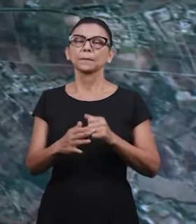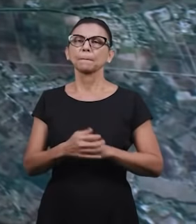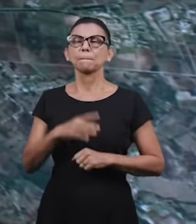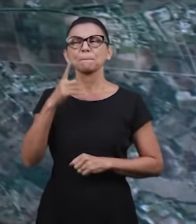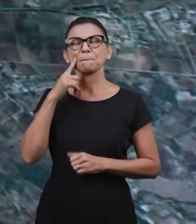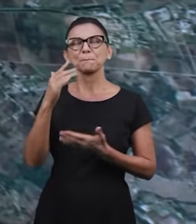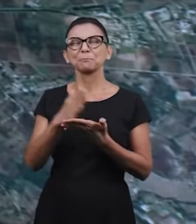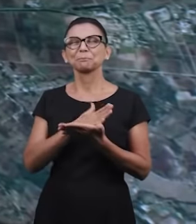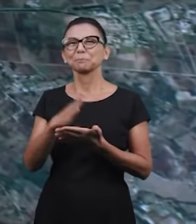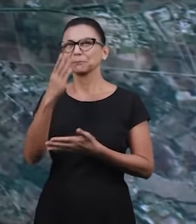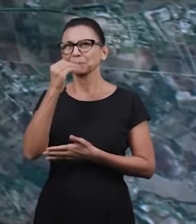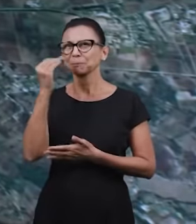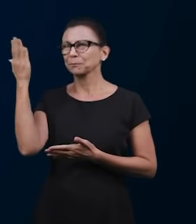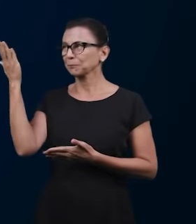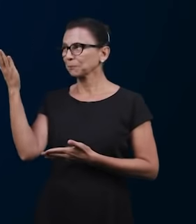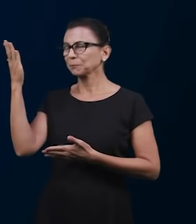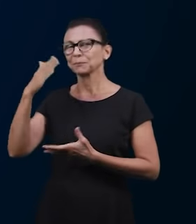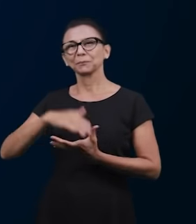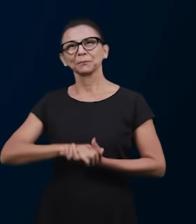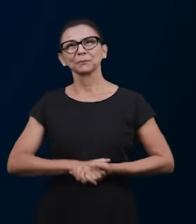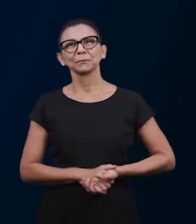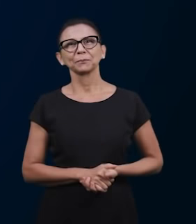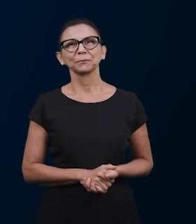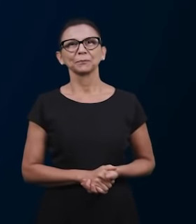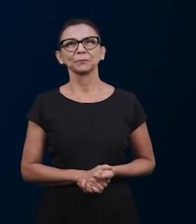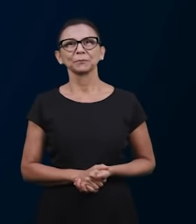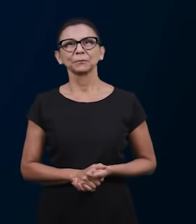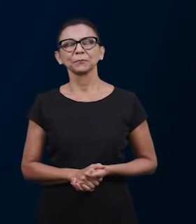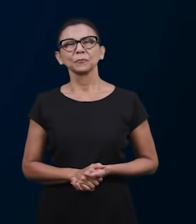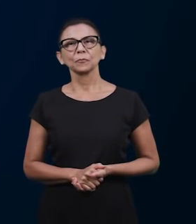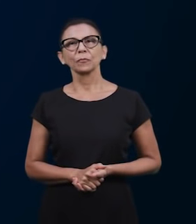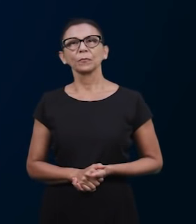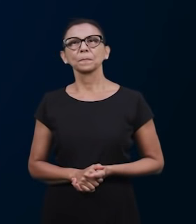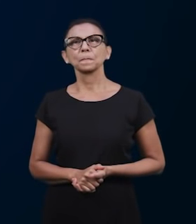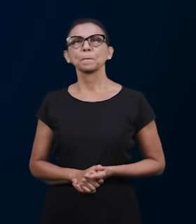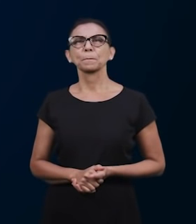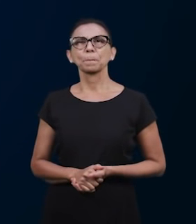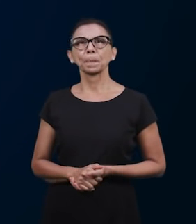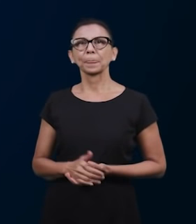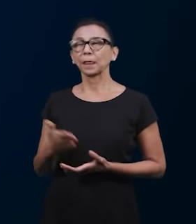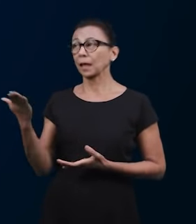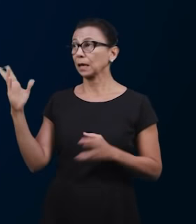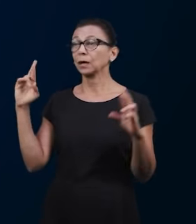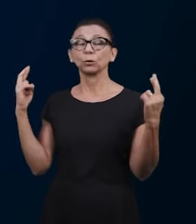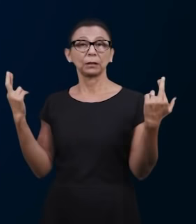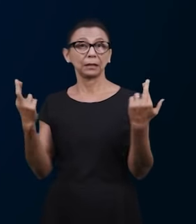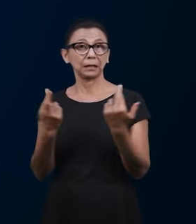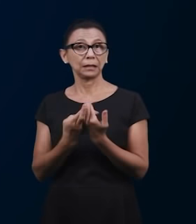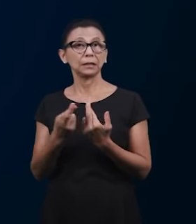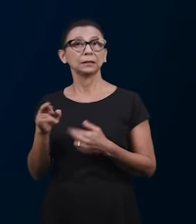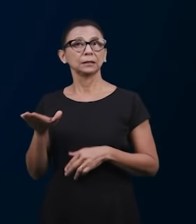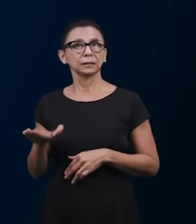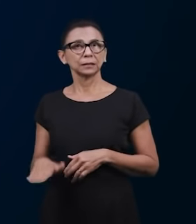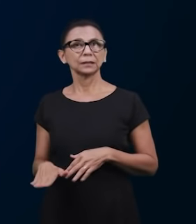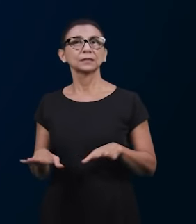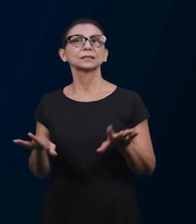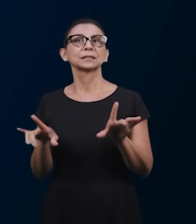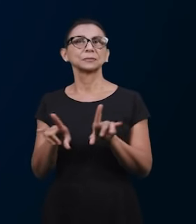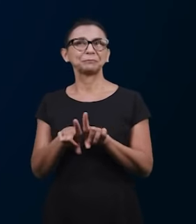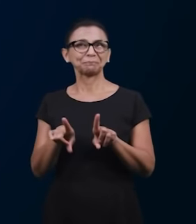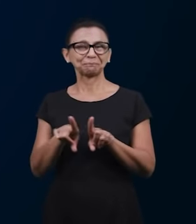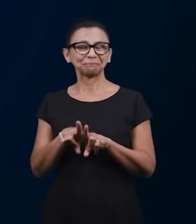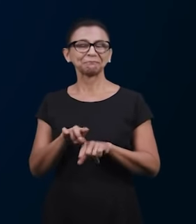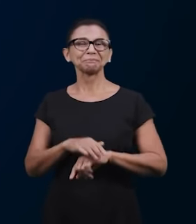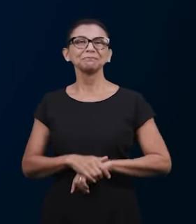Dominical. Nós vamos ver até algumas fotos. Os irmãos podem ver aí na passagem dos slides a igreja reunida, as crianças também.